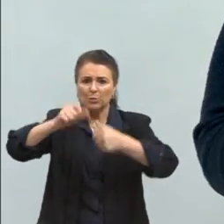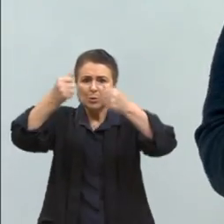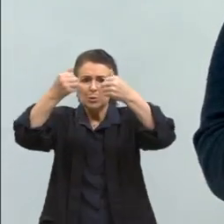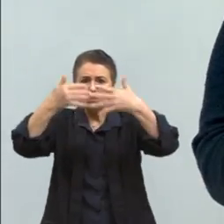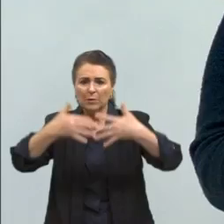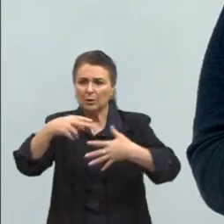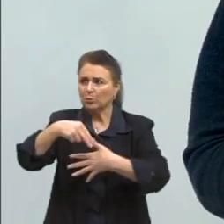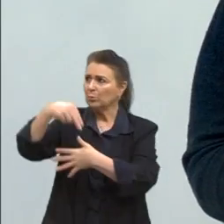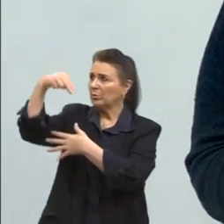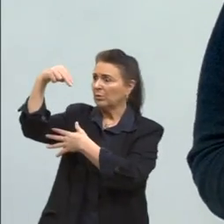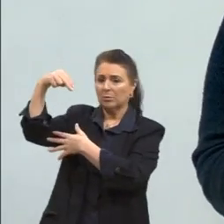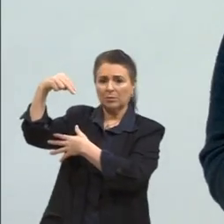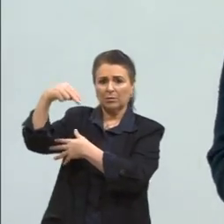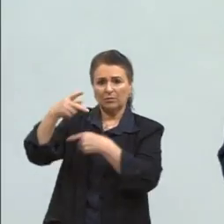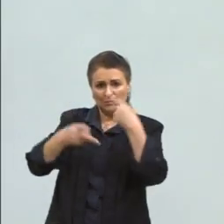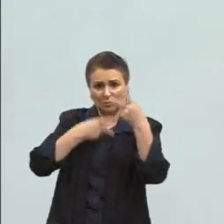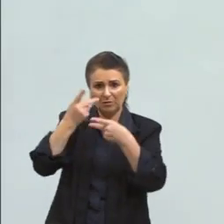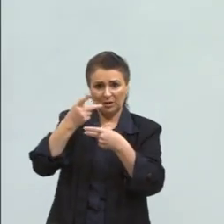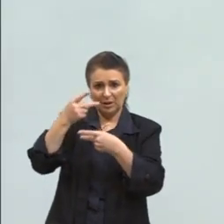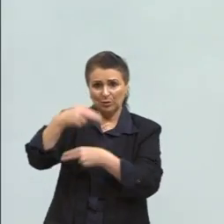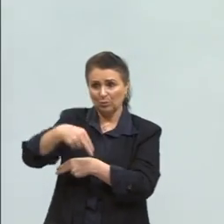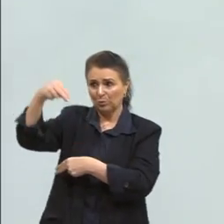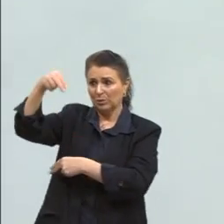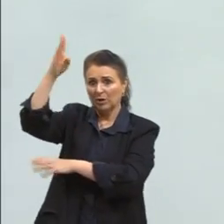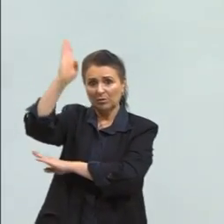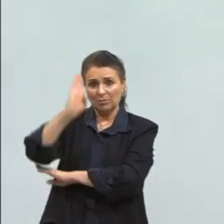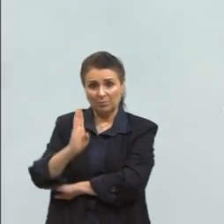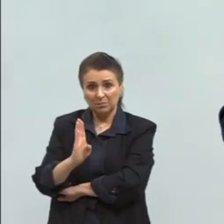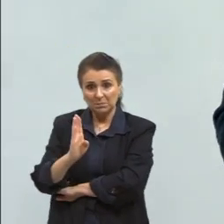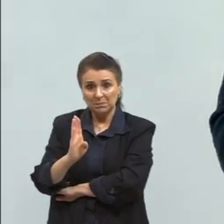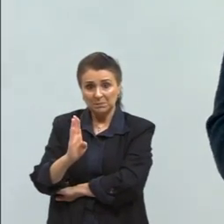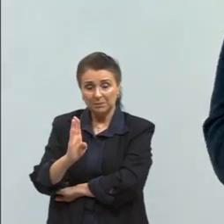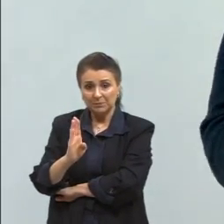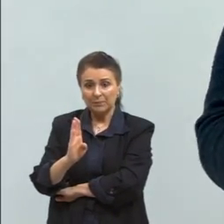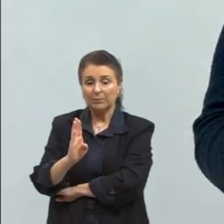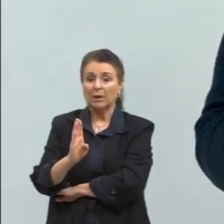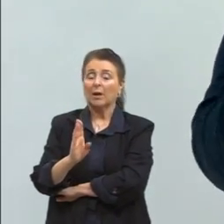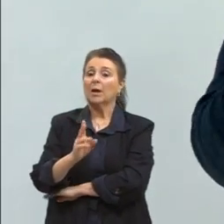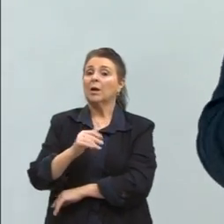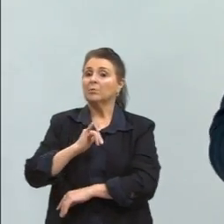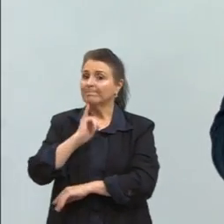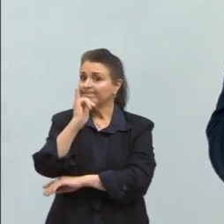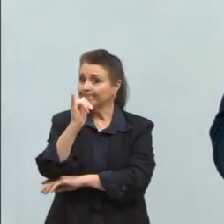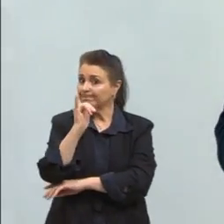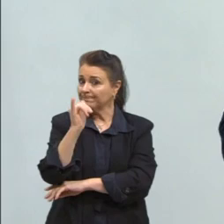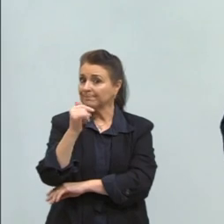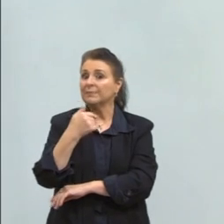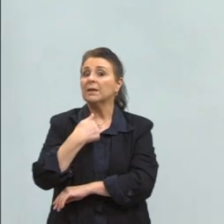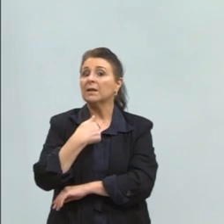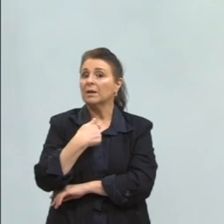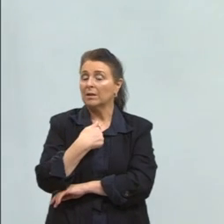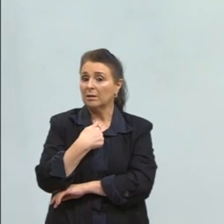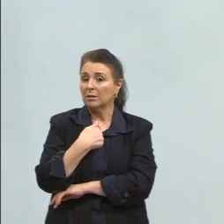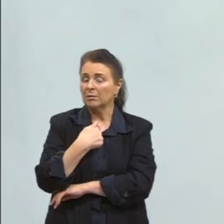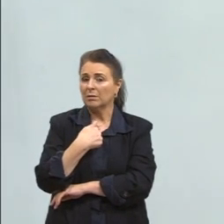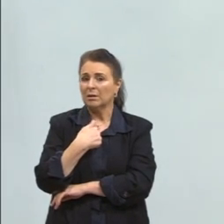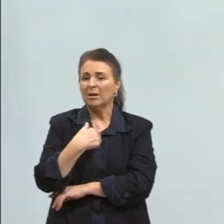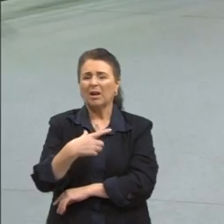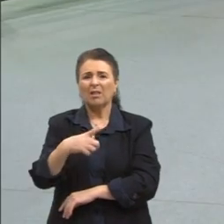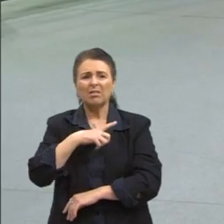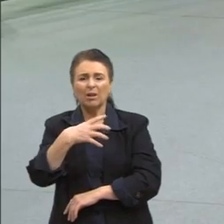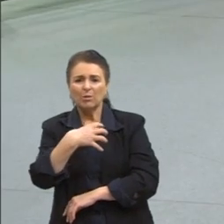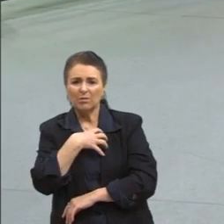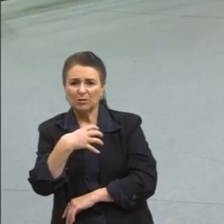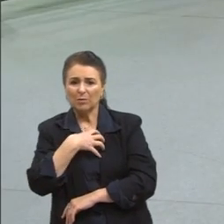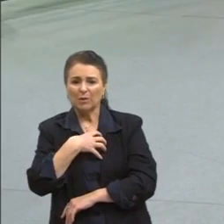Vamos falar sobre o Nordeste? O Nordeste, gente, ele é, eu sempre digo, eu sou meio sentimental quando